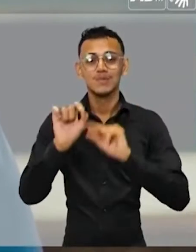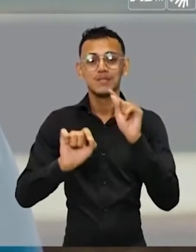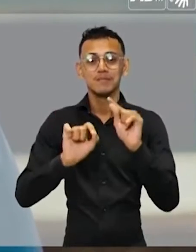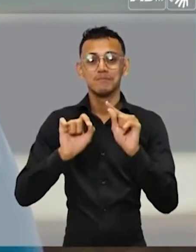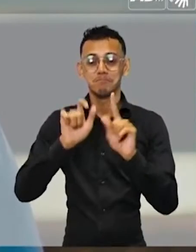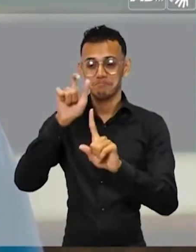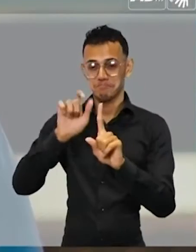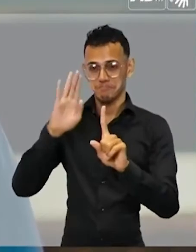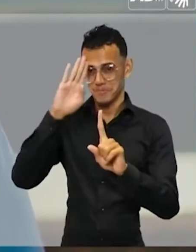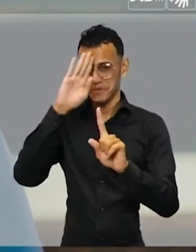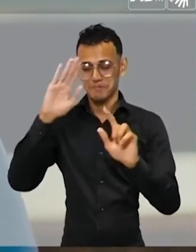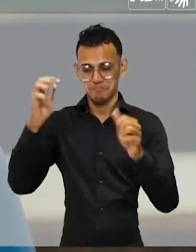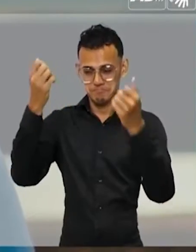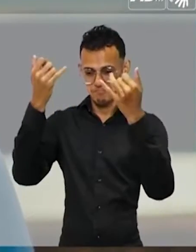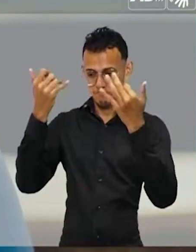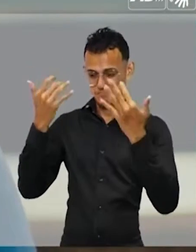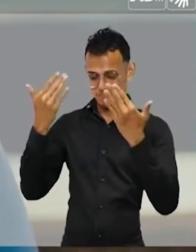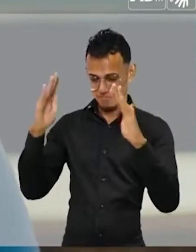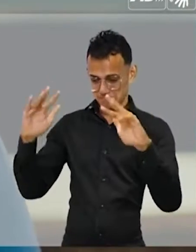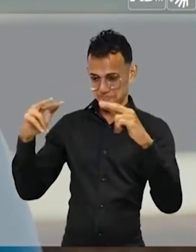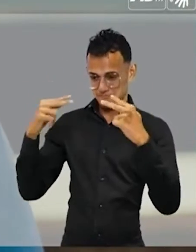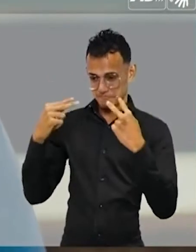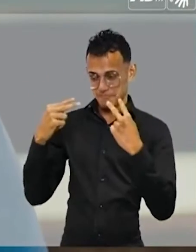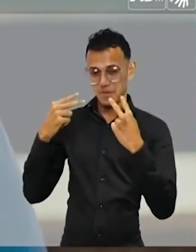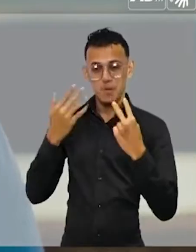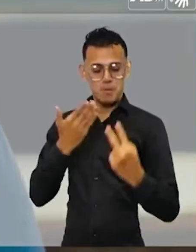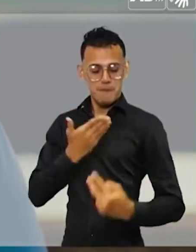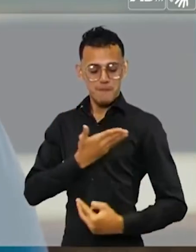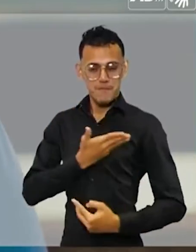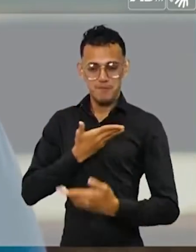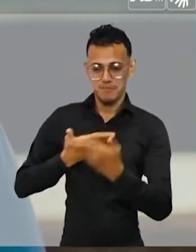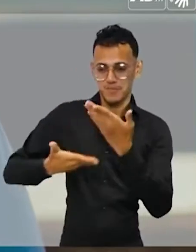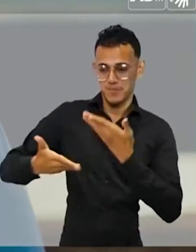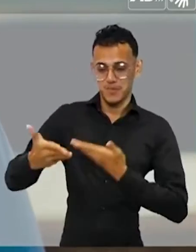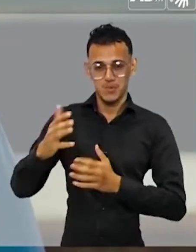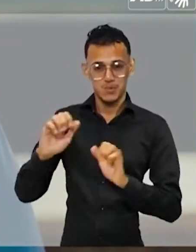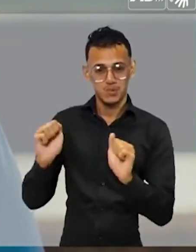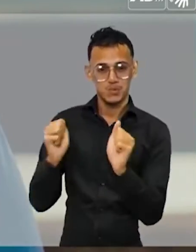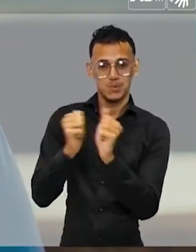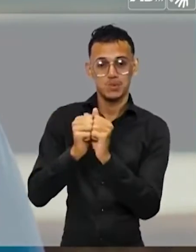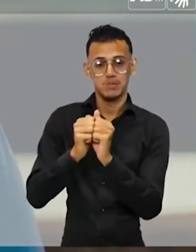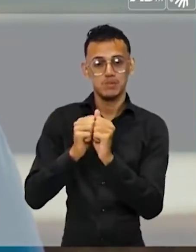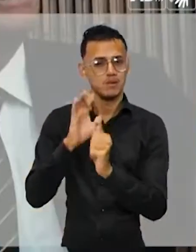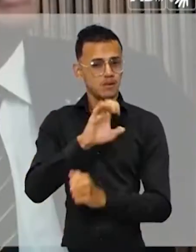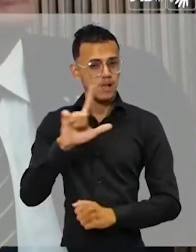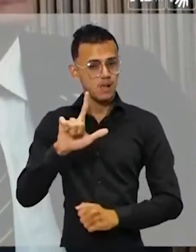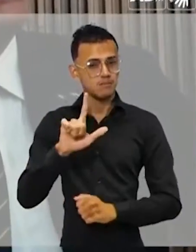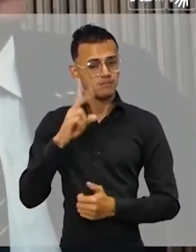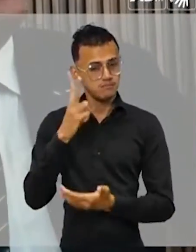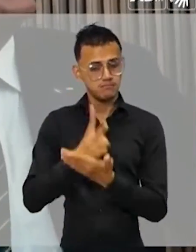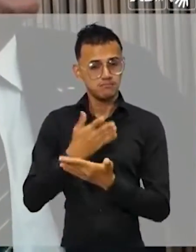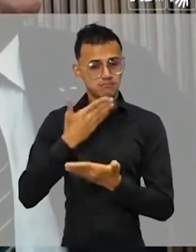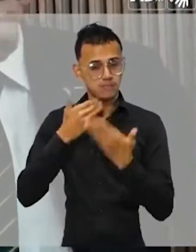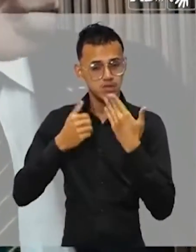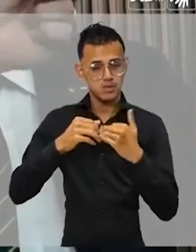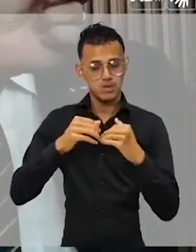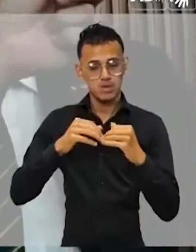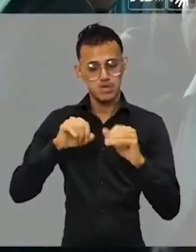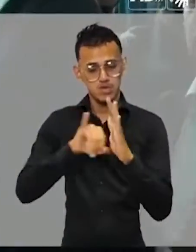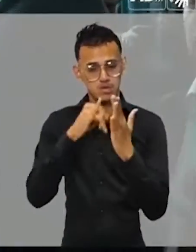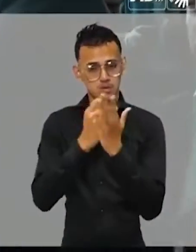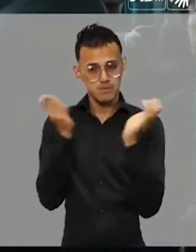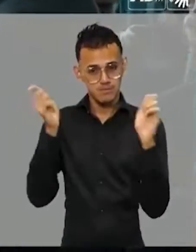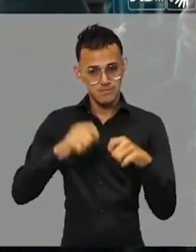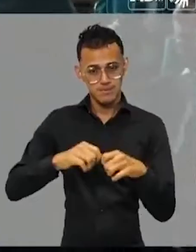considerado por ele, pelo nosso presidente, como um amigo. E retribuo da melhor forma que posso, sendo leal